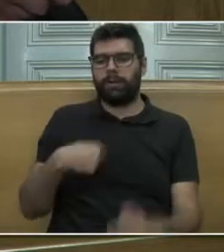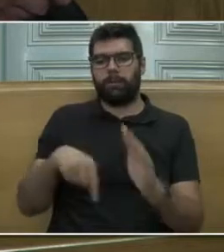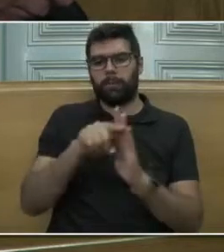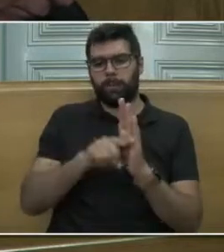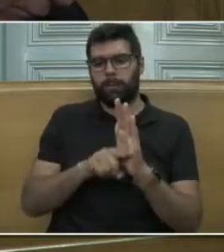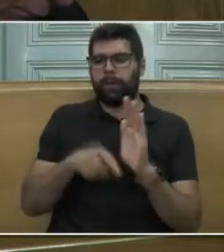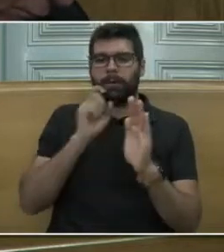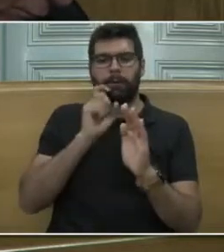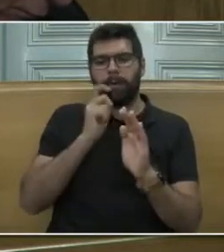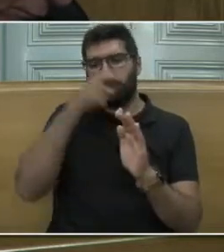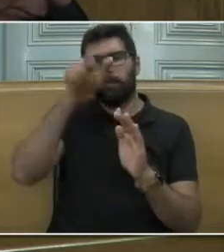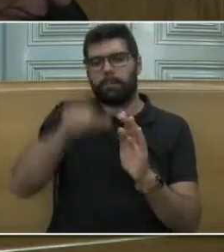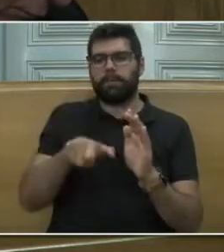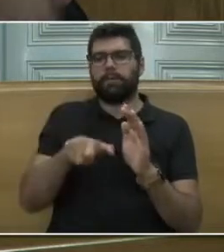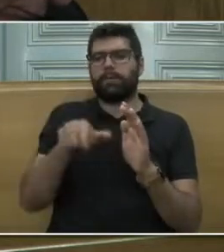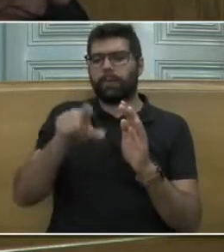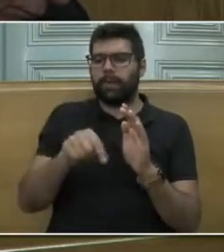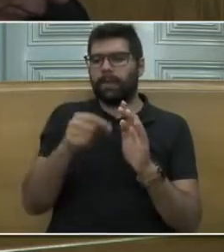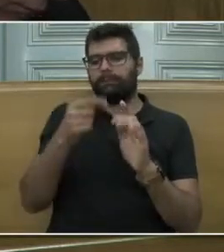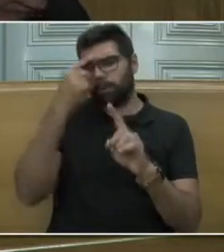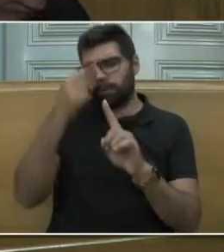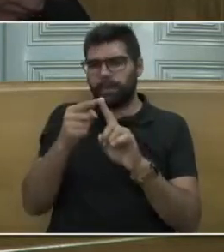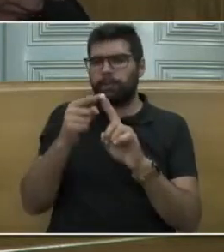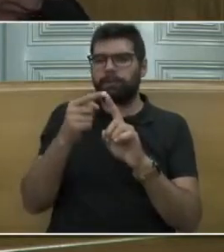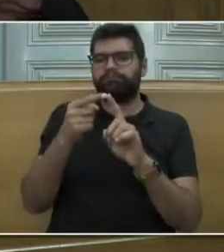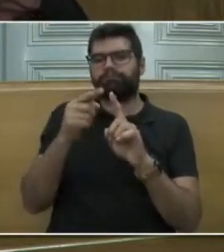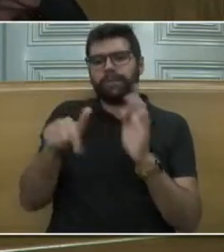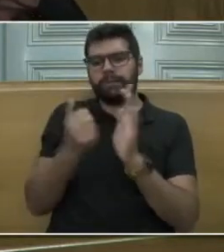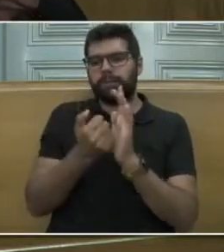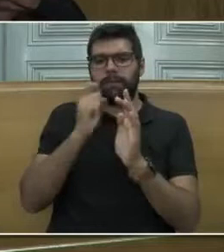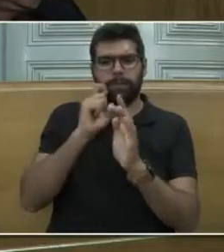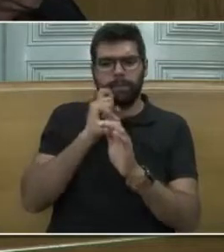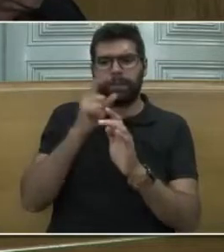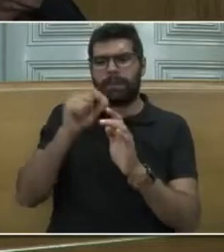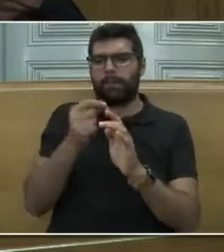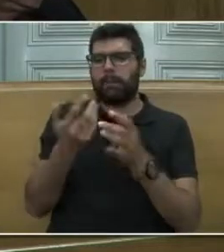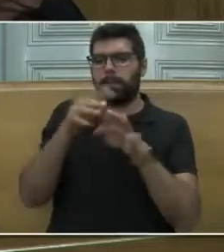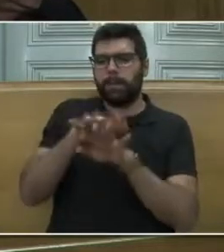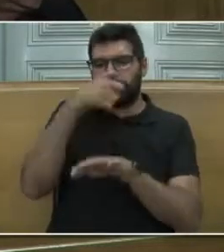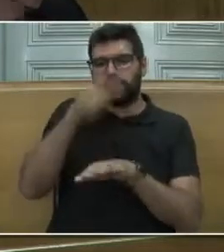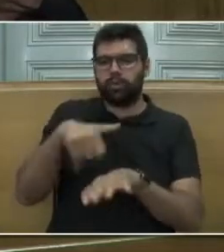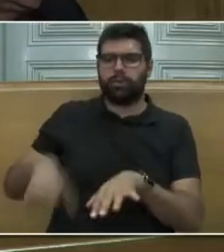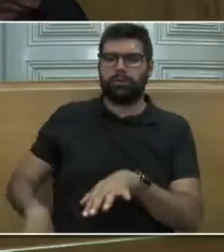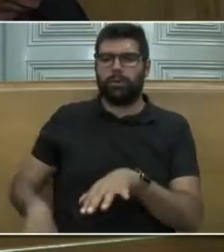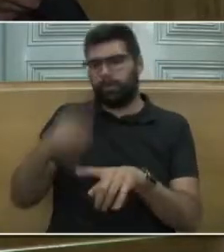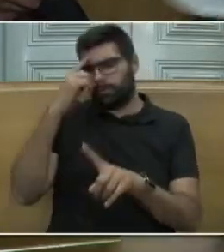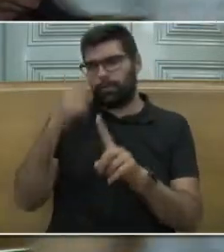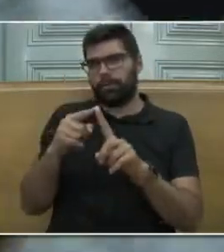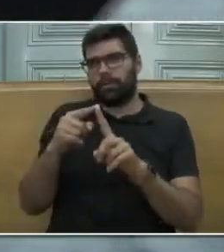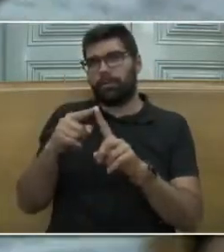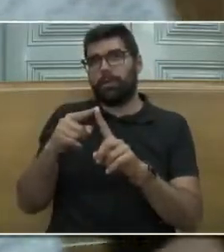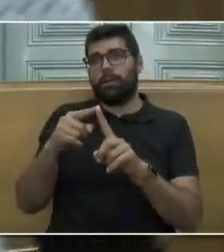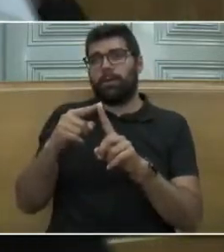humano, sempre procurando a defesa e a reintegração da pessoa prostituída, libertando-a